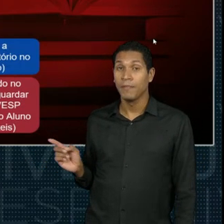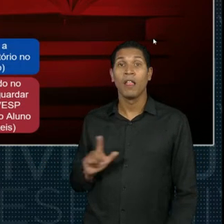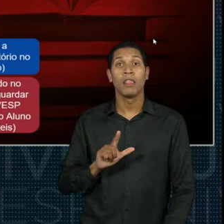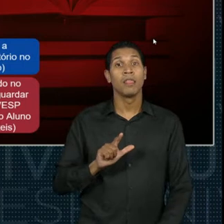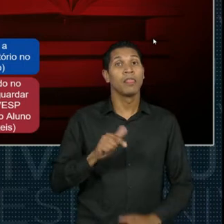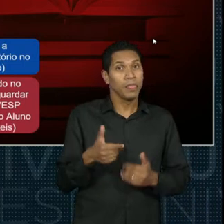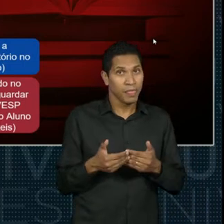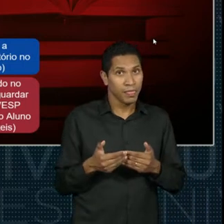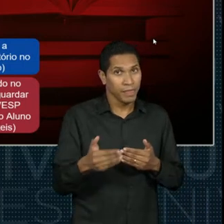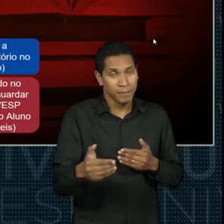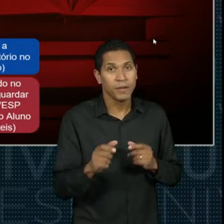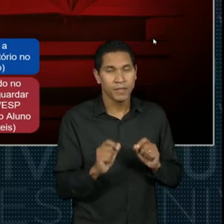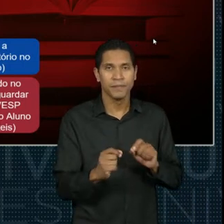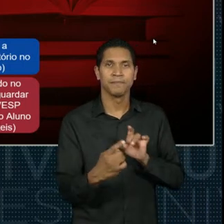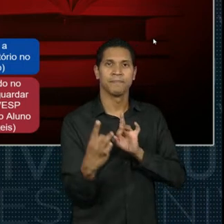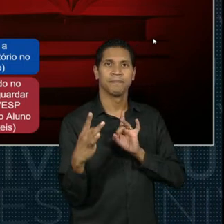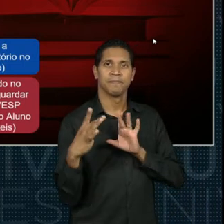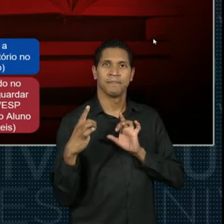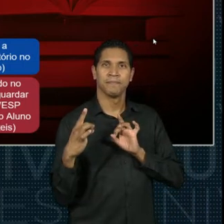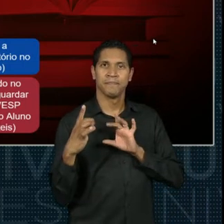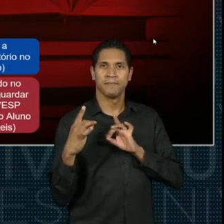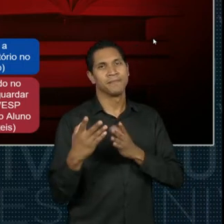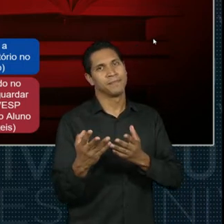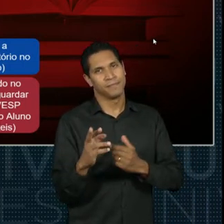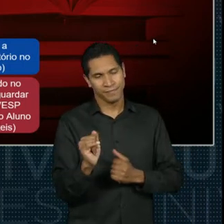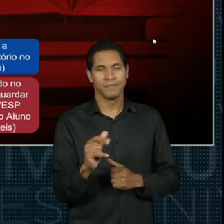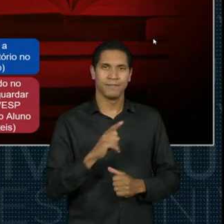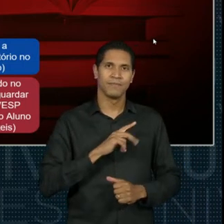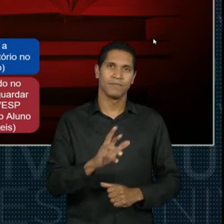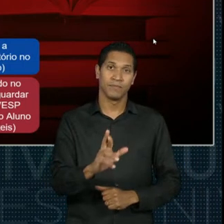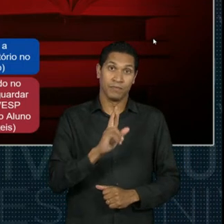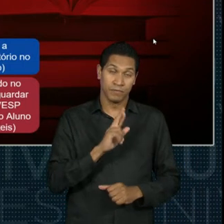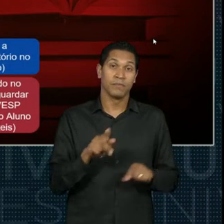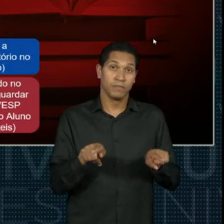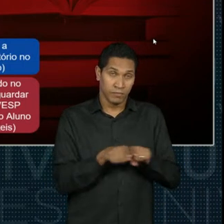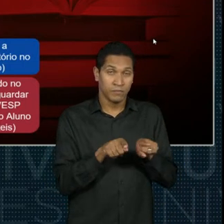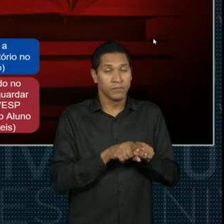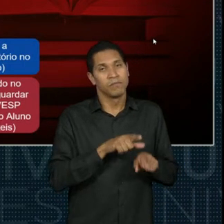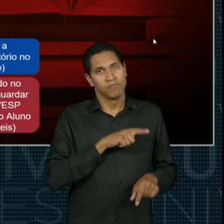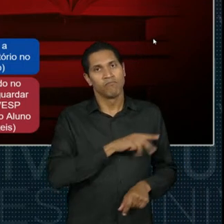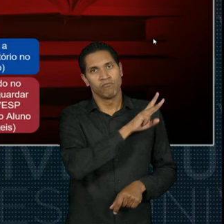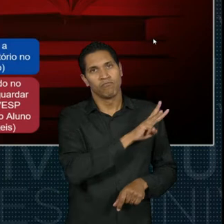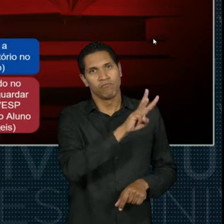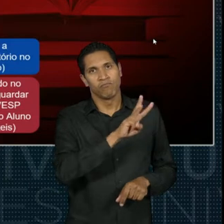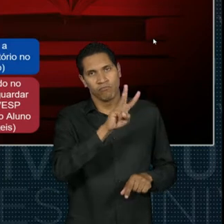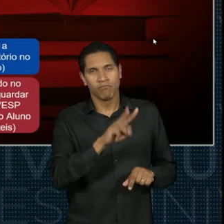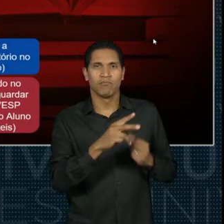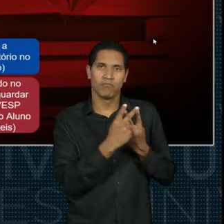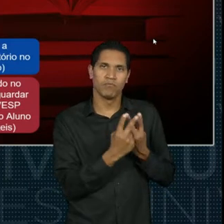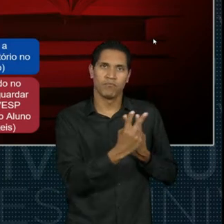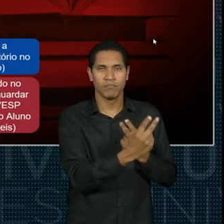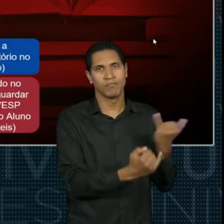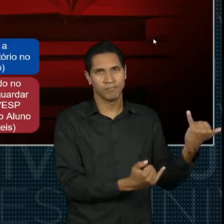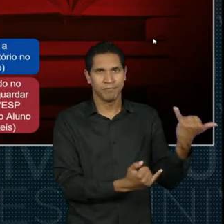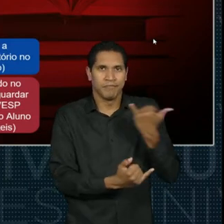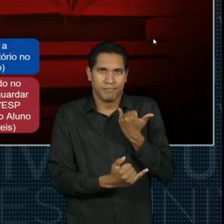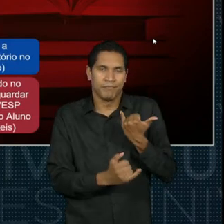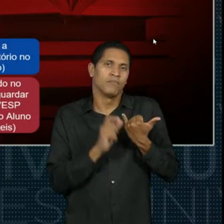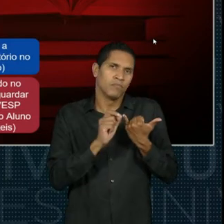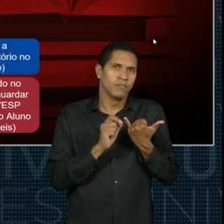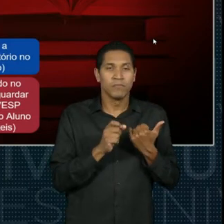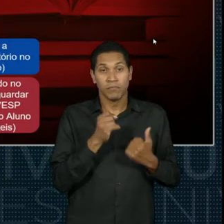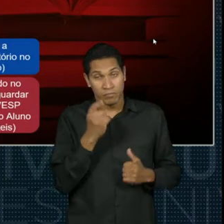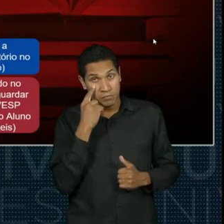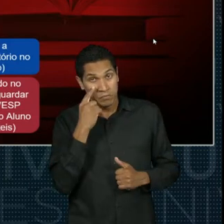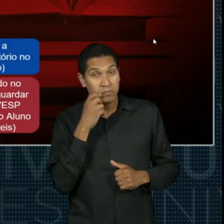o feedback vai ser passado para o aluno também através do portal do aluno com o resultado. se